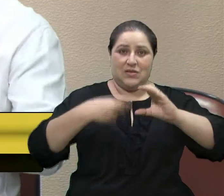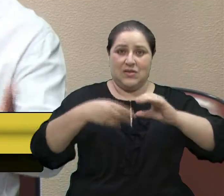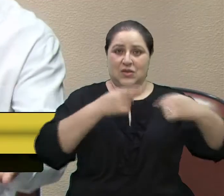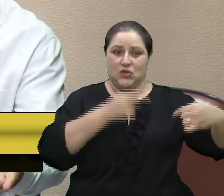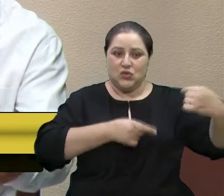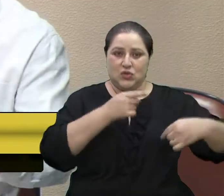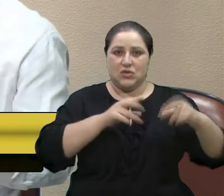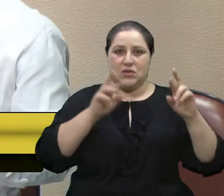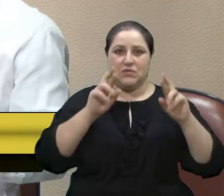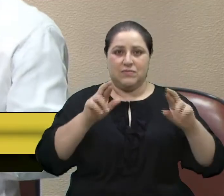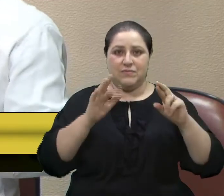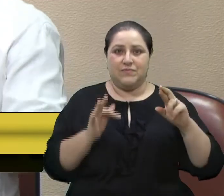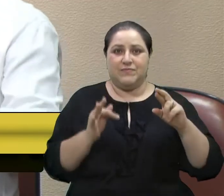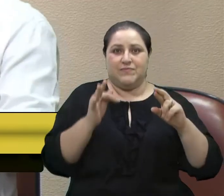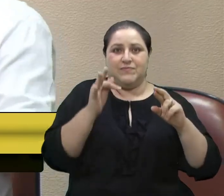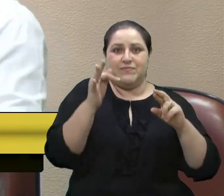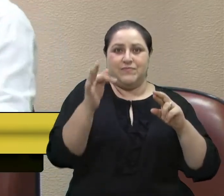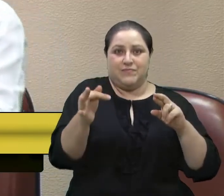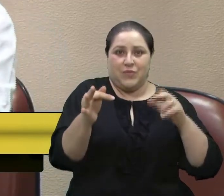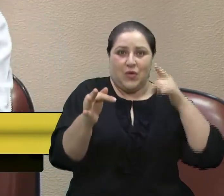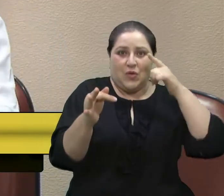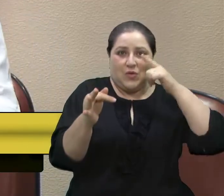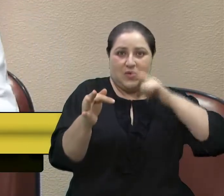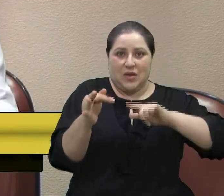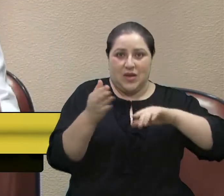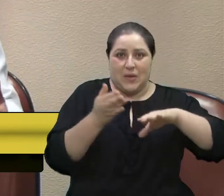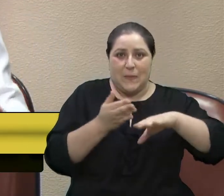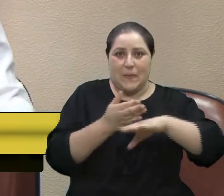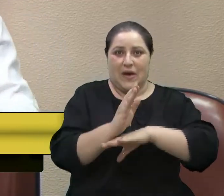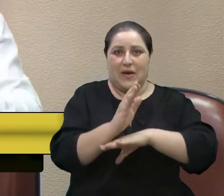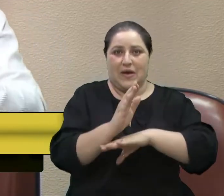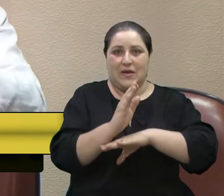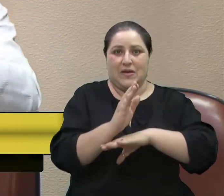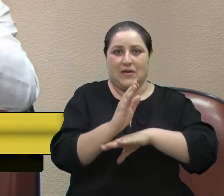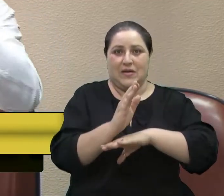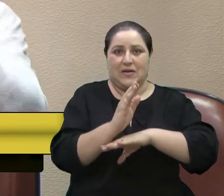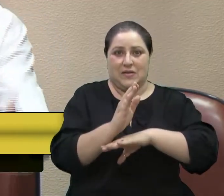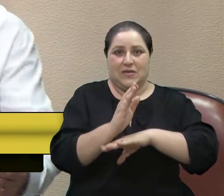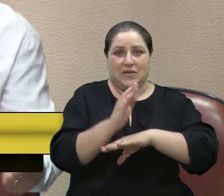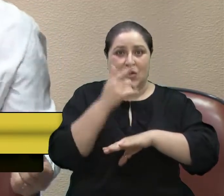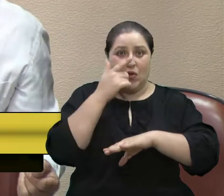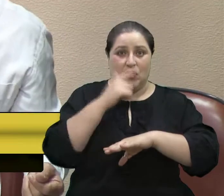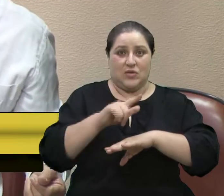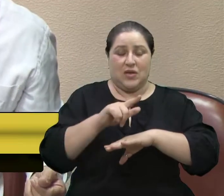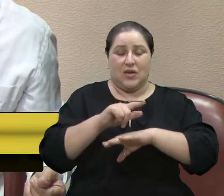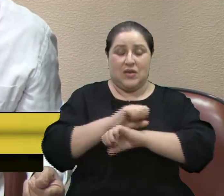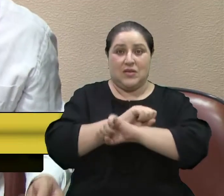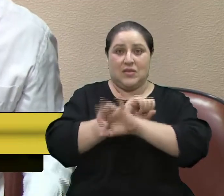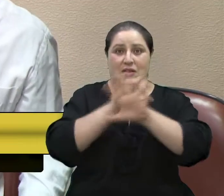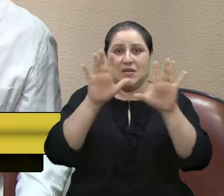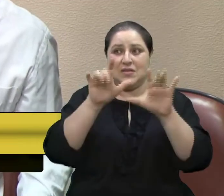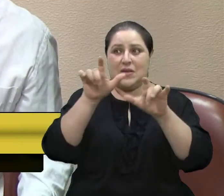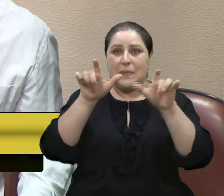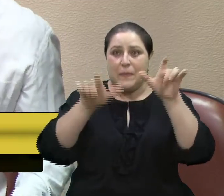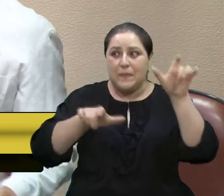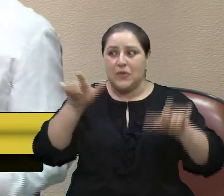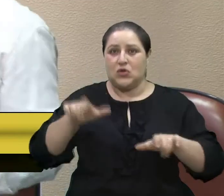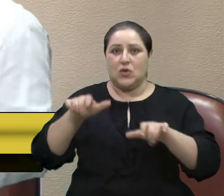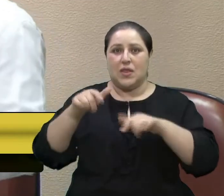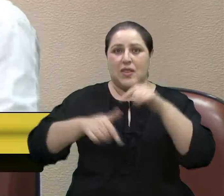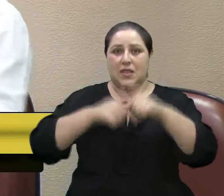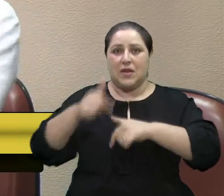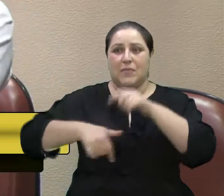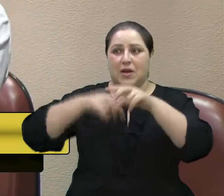ali na frente, a gente tenha êxito, em esclarecer para os agricultores, que muitas vezes,